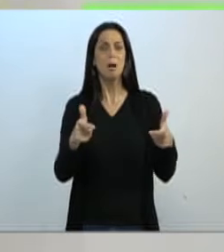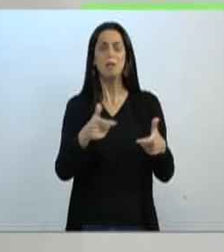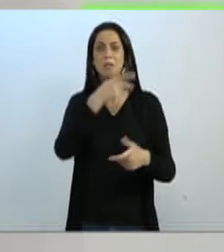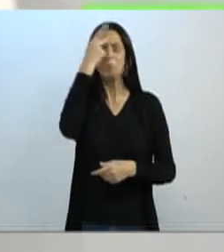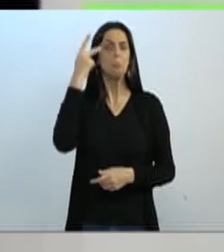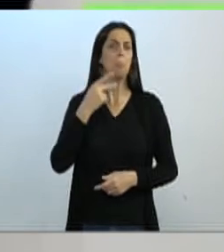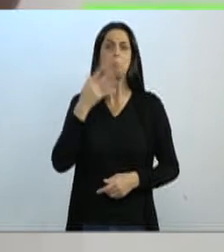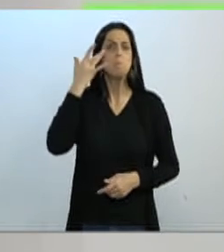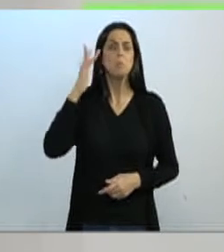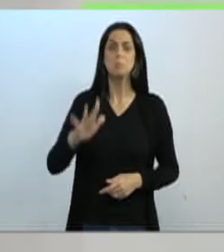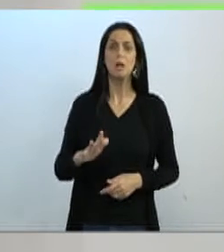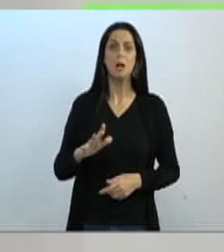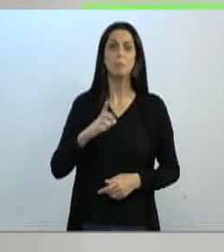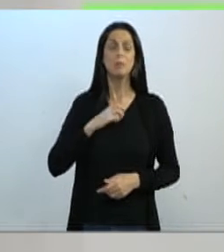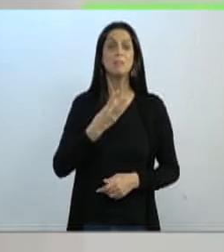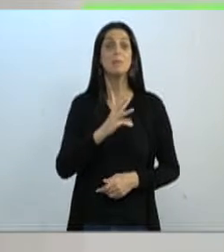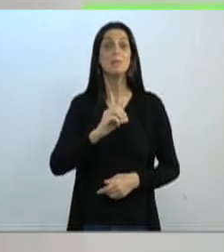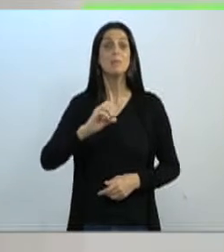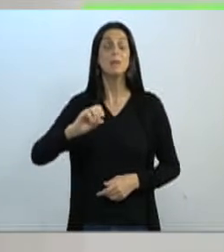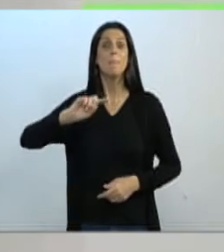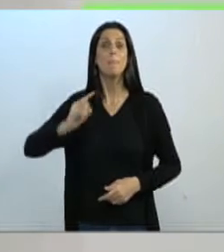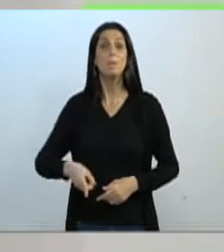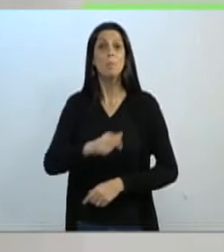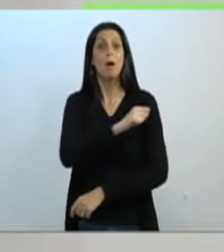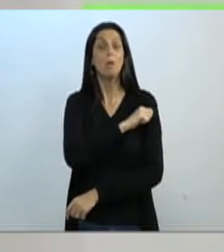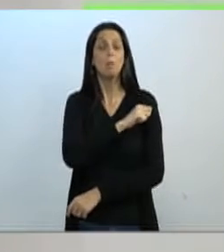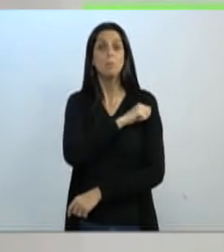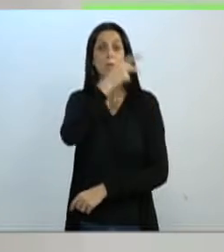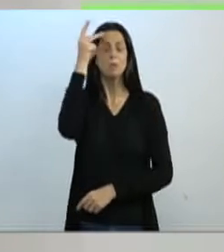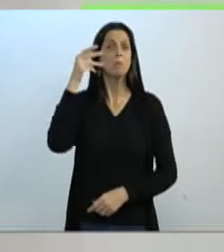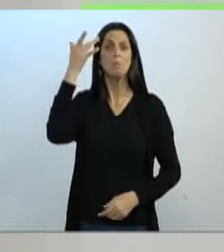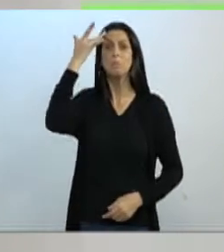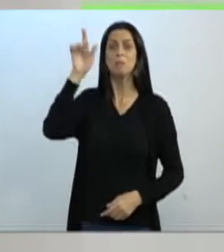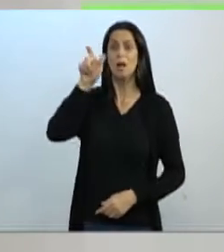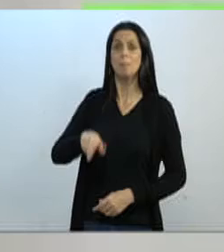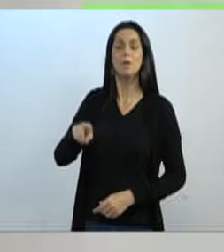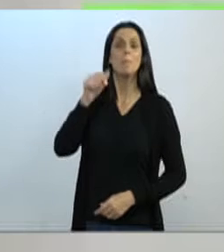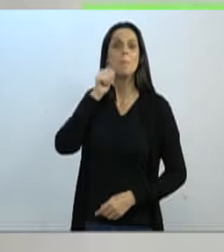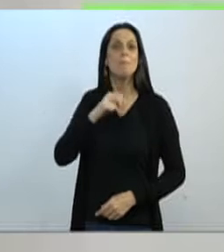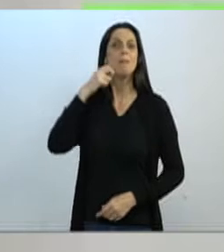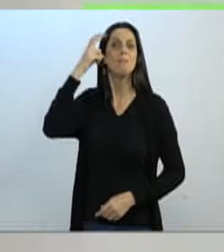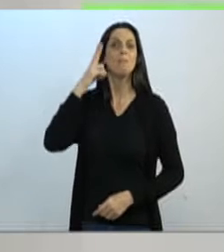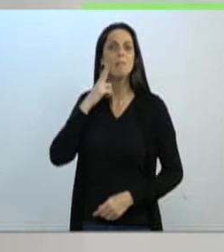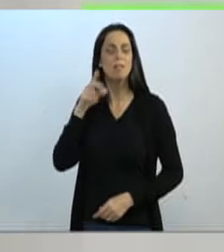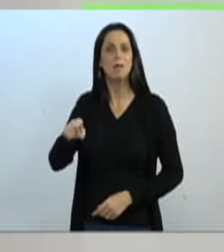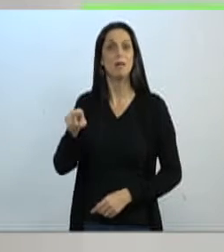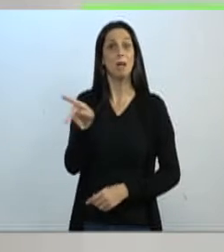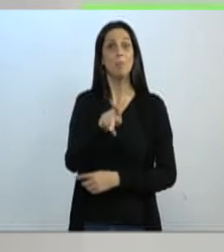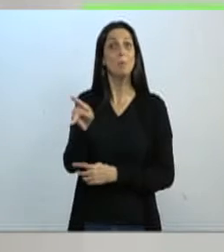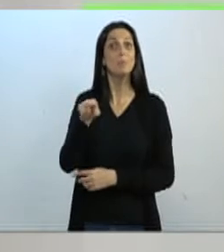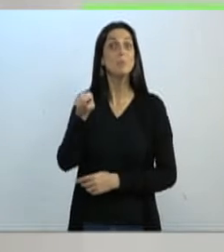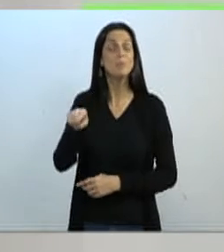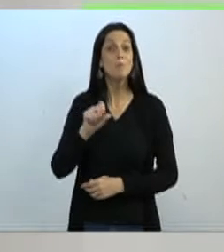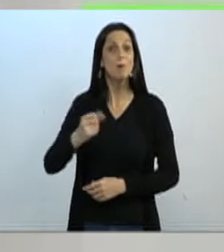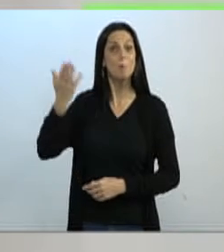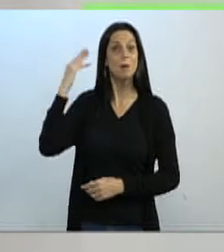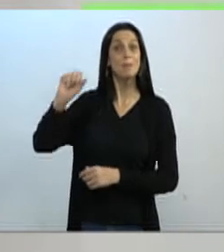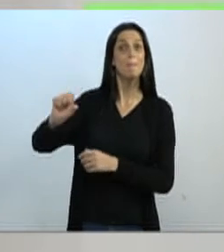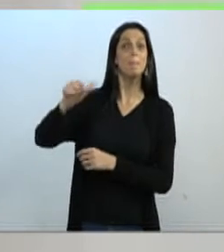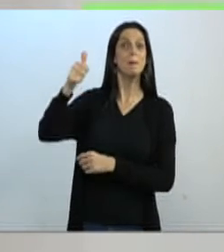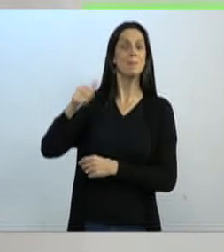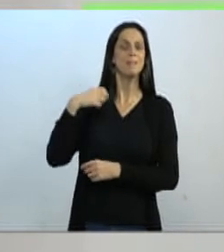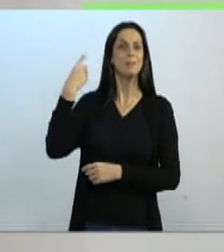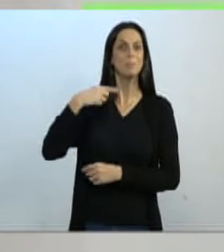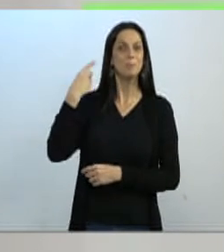nossos 300 mil alunos de Santa Catarina, que é Antonieta de Barros, mulher, negra, professora, foi a primeira deputada